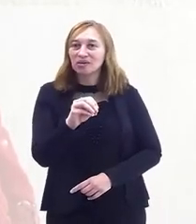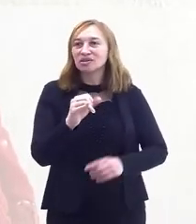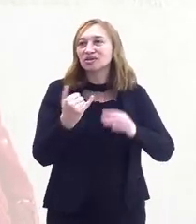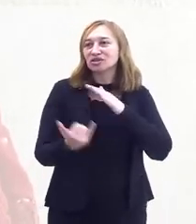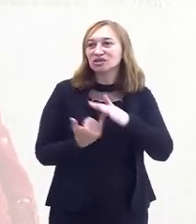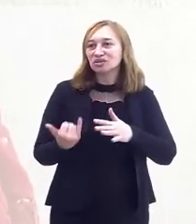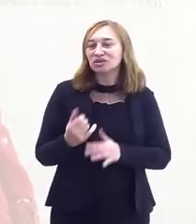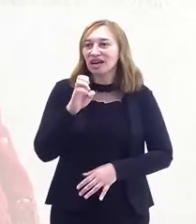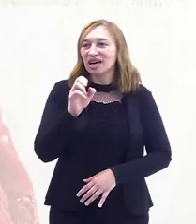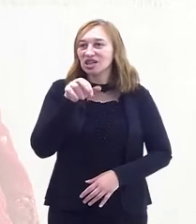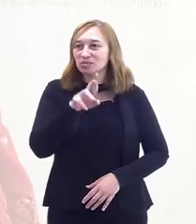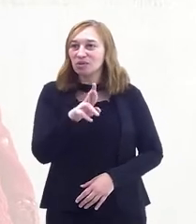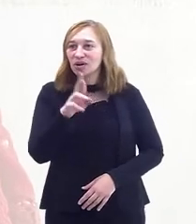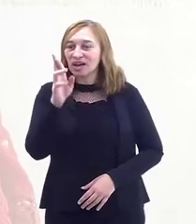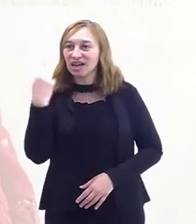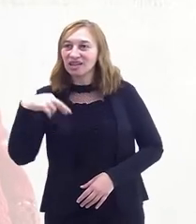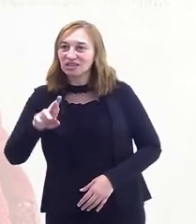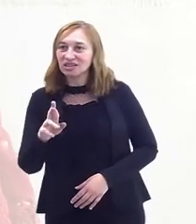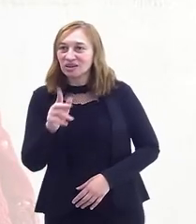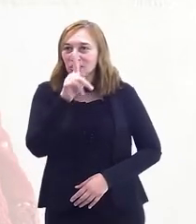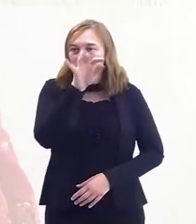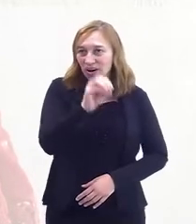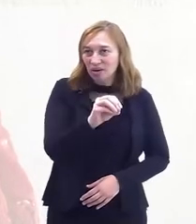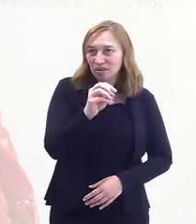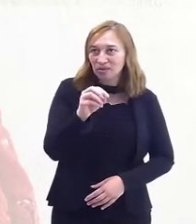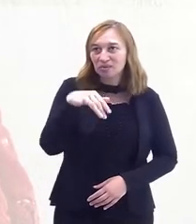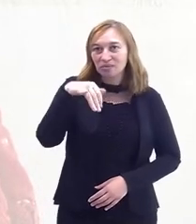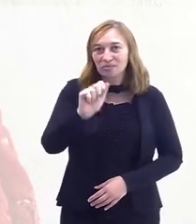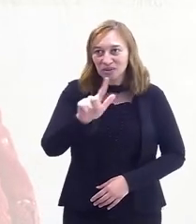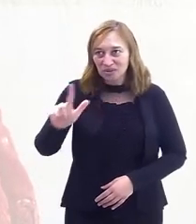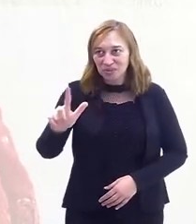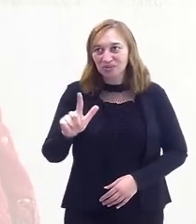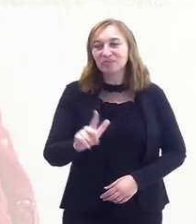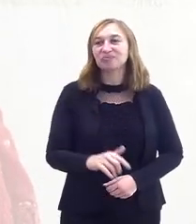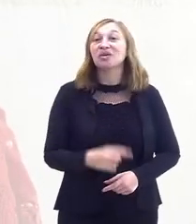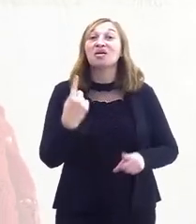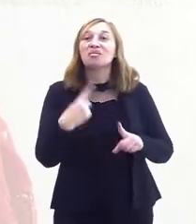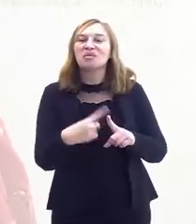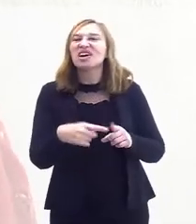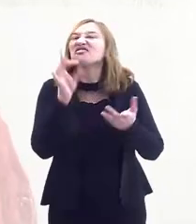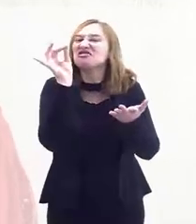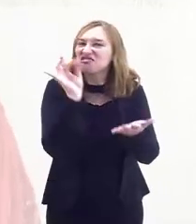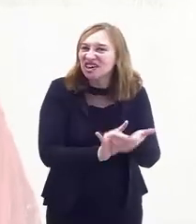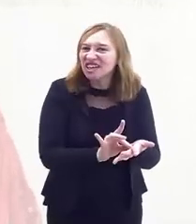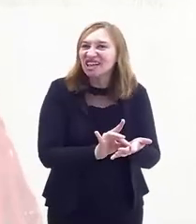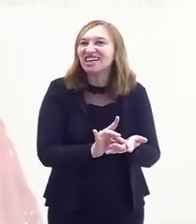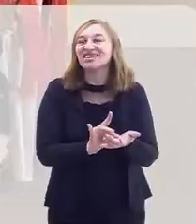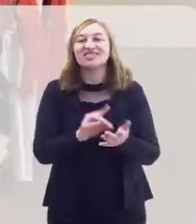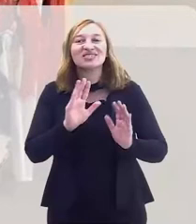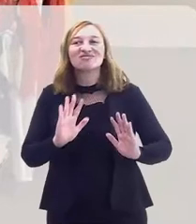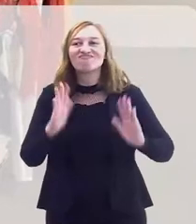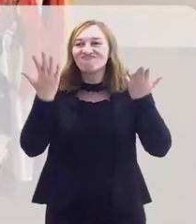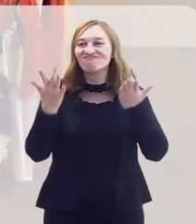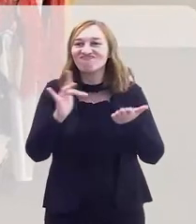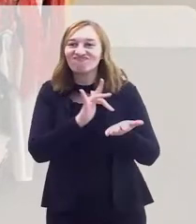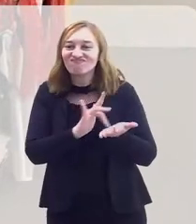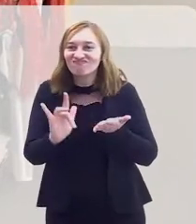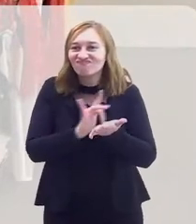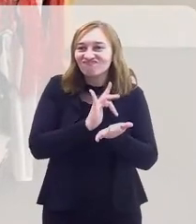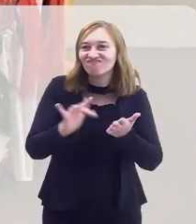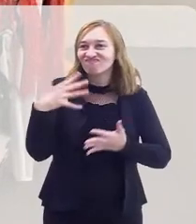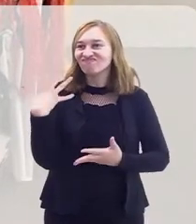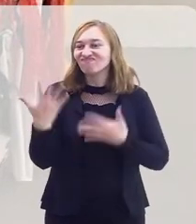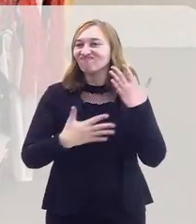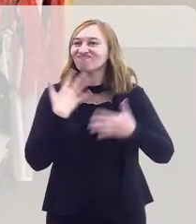chama-se Palco Milvacite, porque realmente os ciganos fazem a alegria da Expo